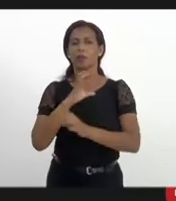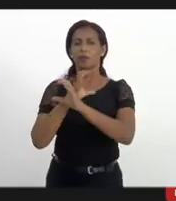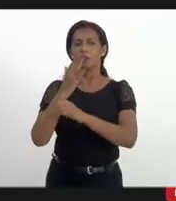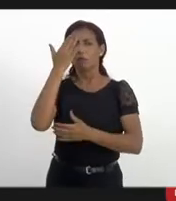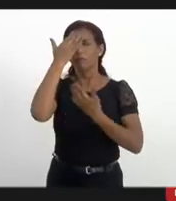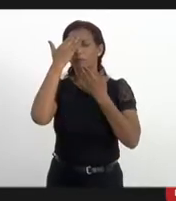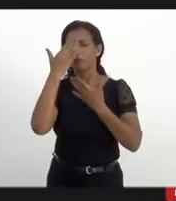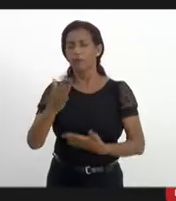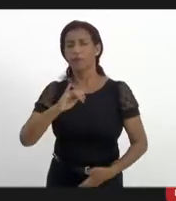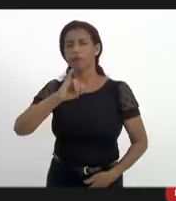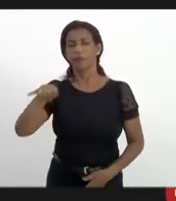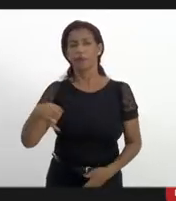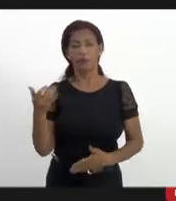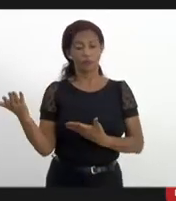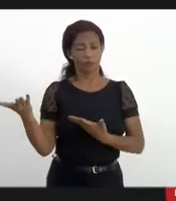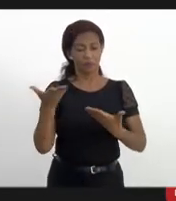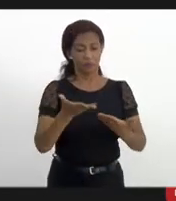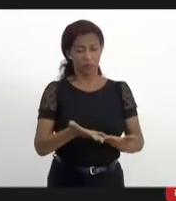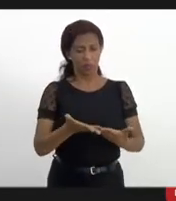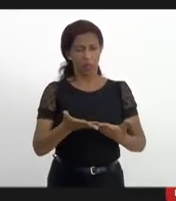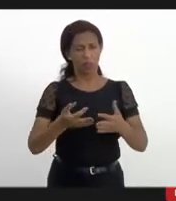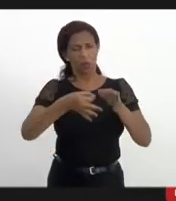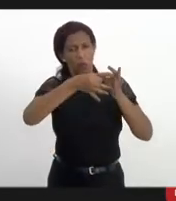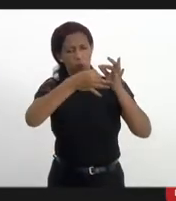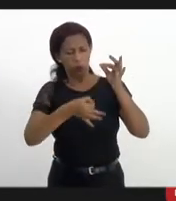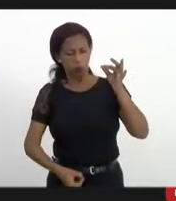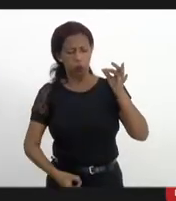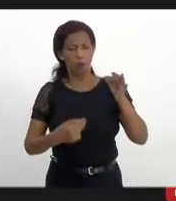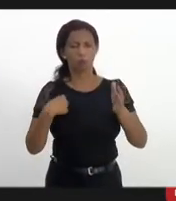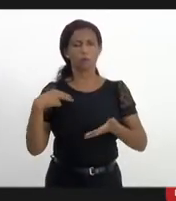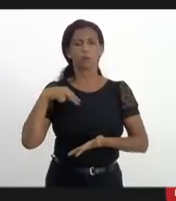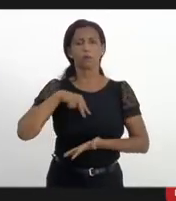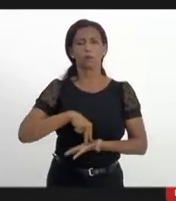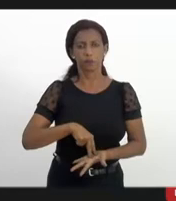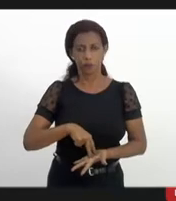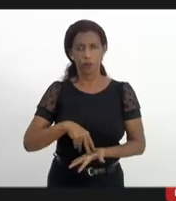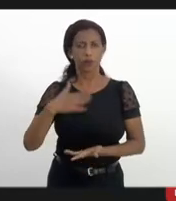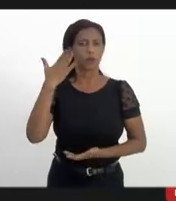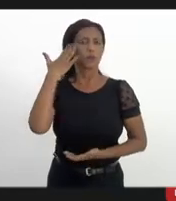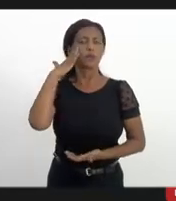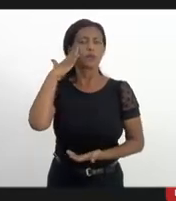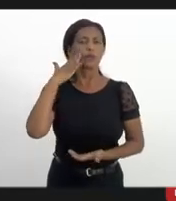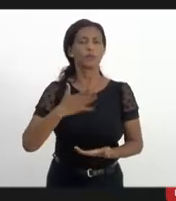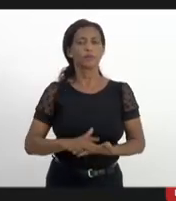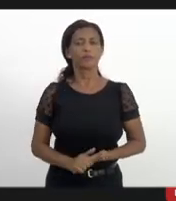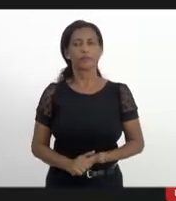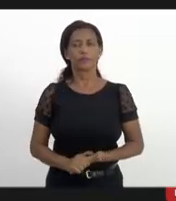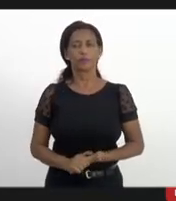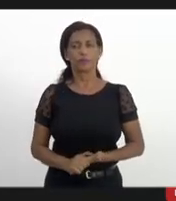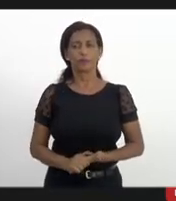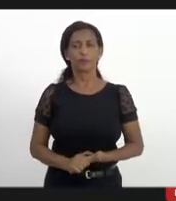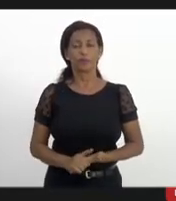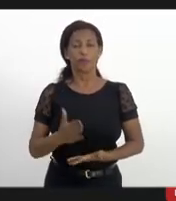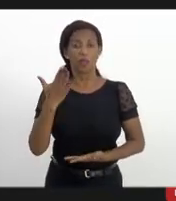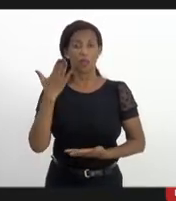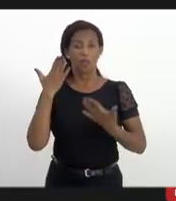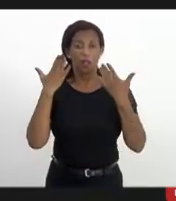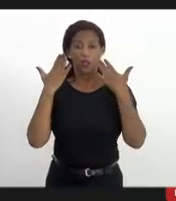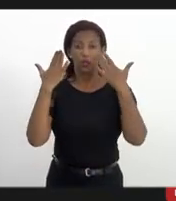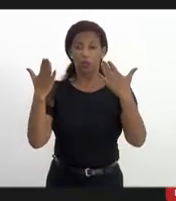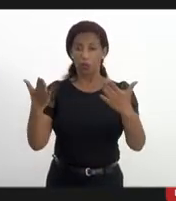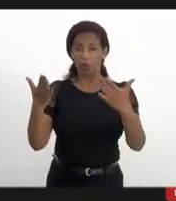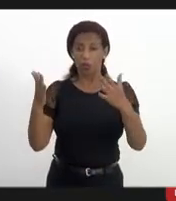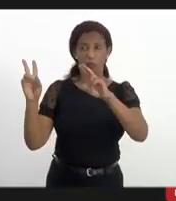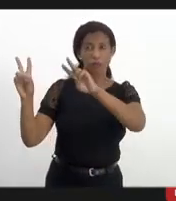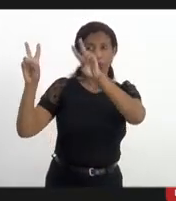oportunidade de poder estar explanando o nosso posicionamento e o nosso entendimento diante de um tema que é tão